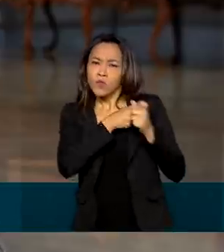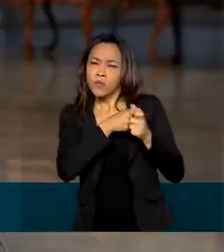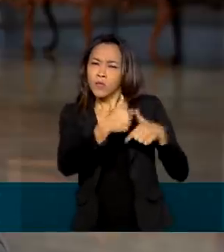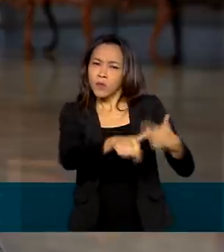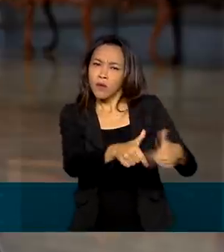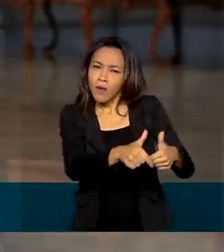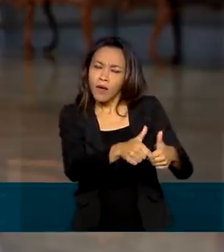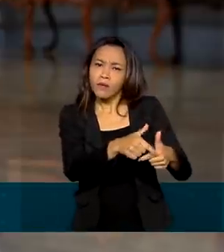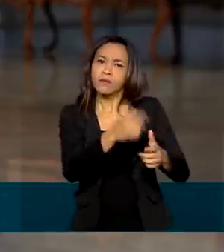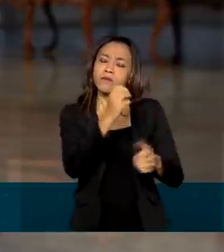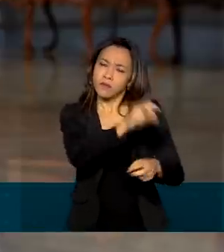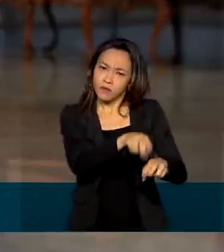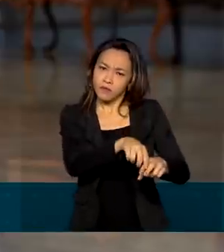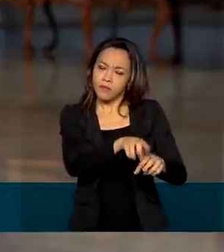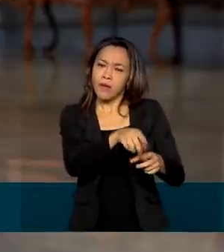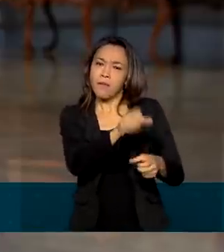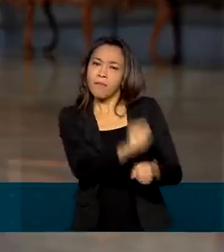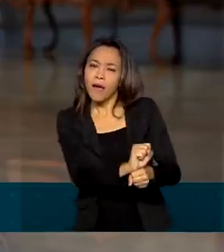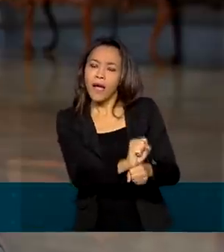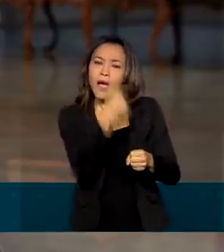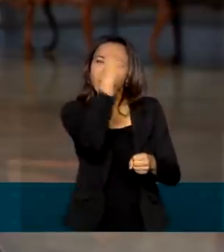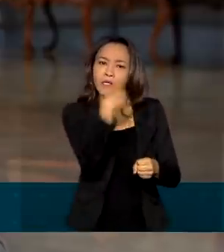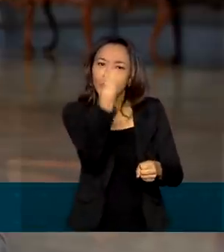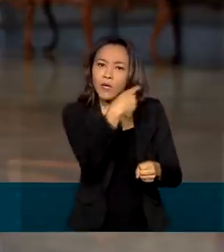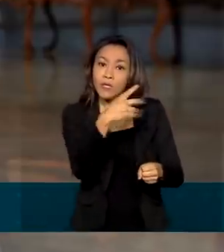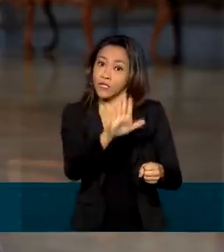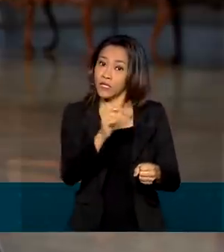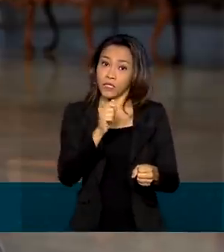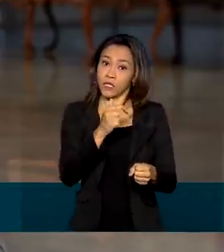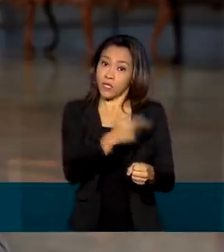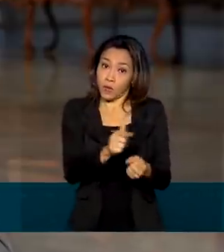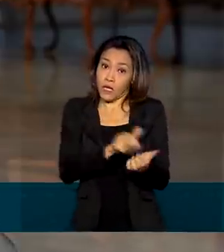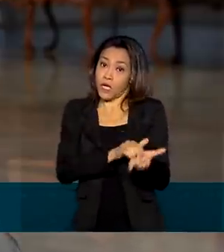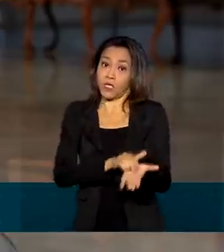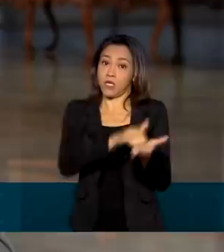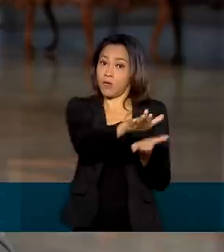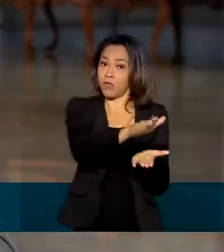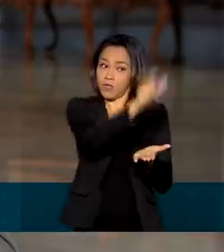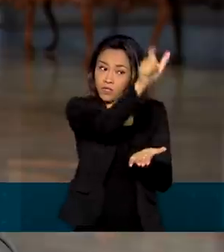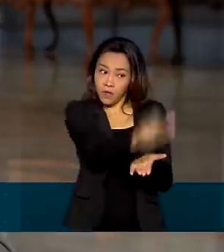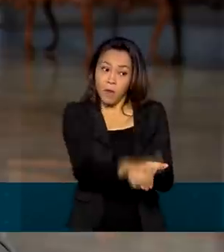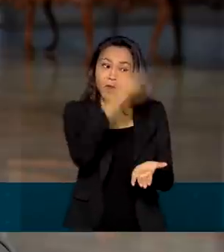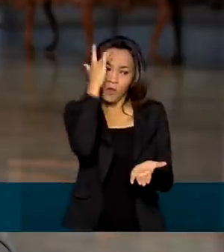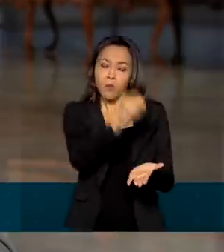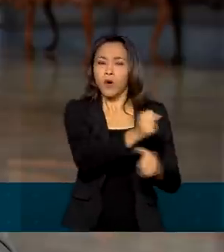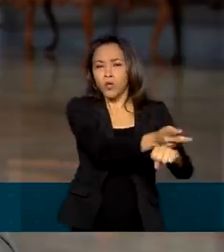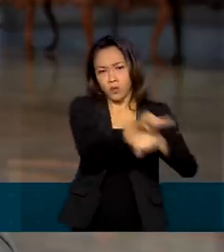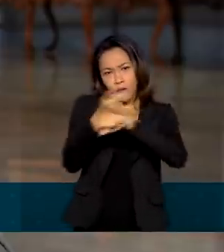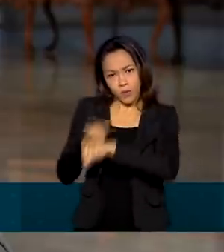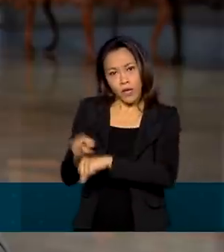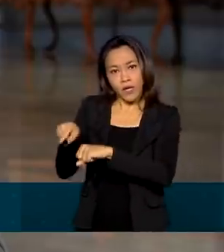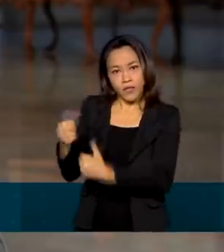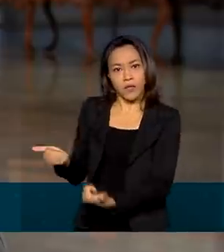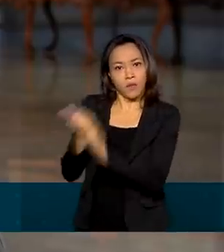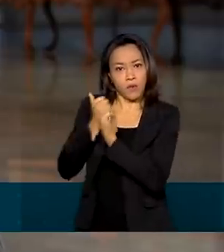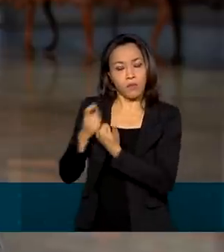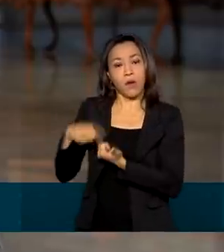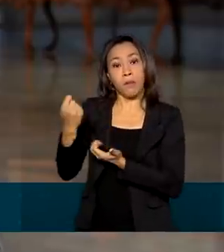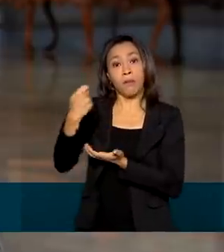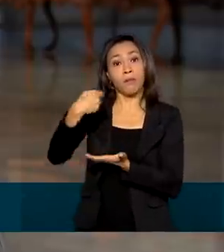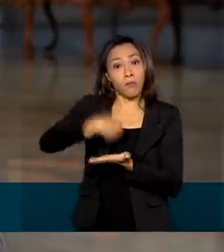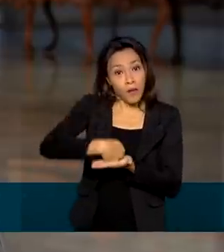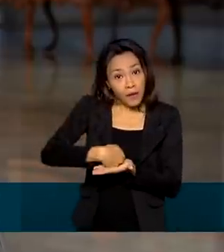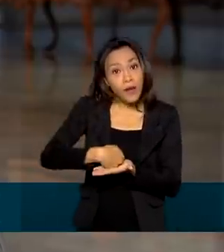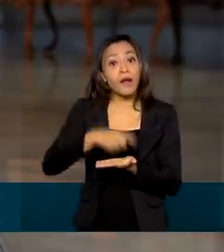proporcional das horas trabalhadas. Desde que não ache a demissão, o empregador pode recorrer a esse benefício para pagar um